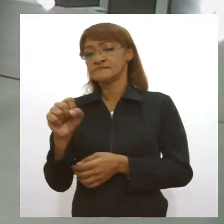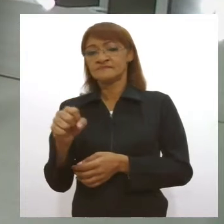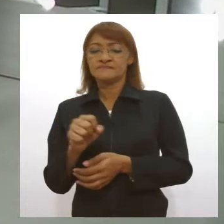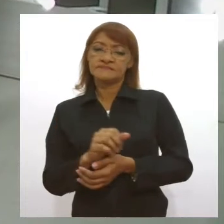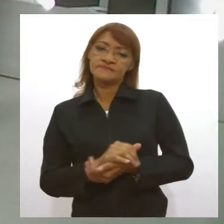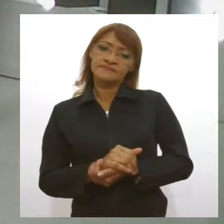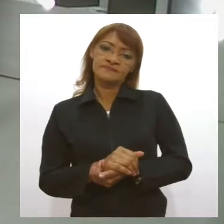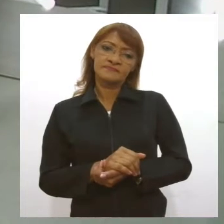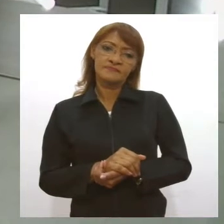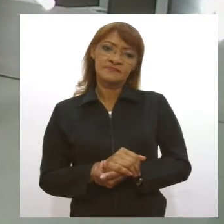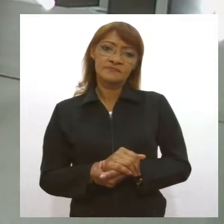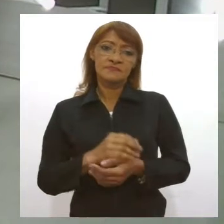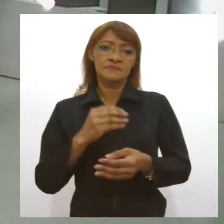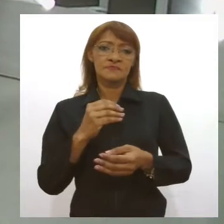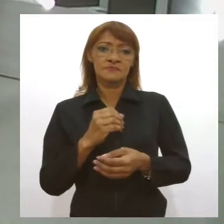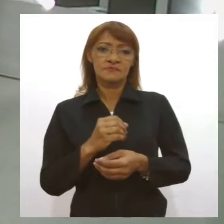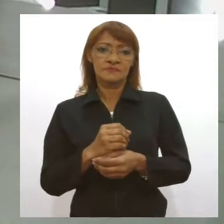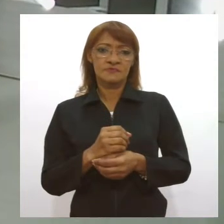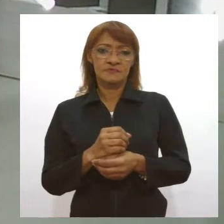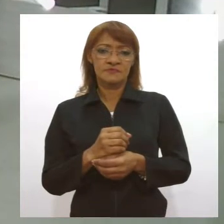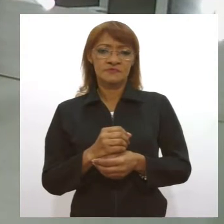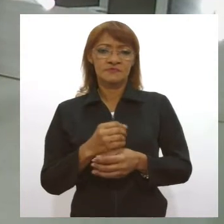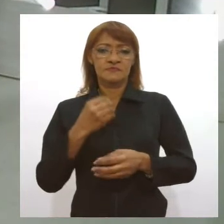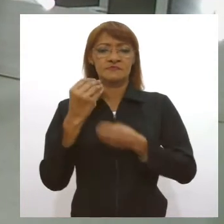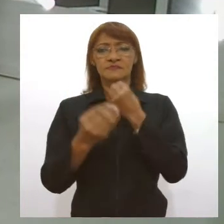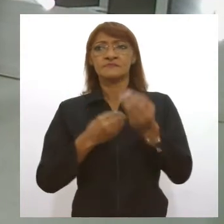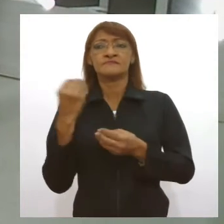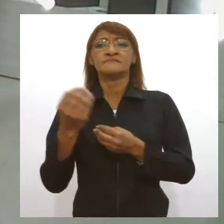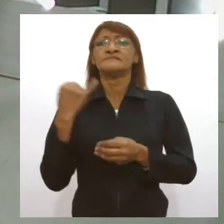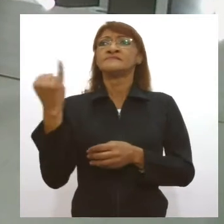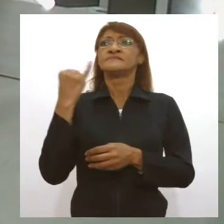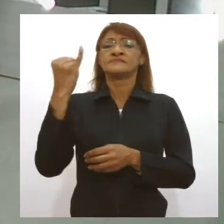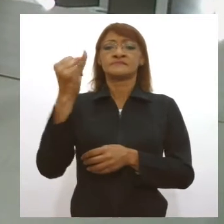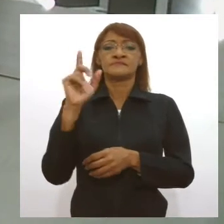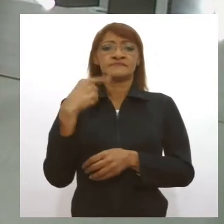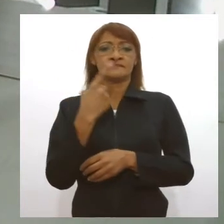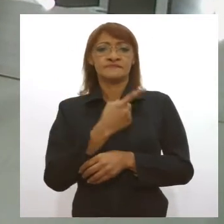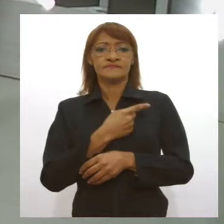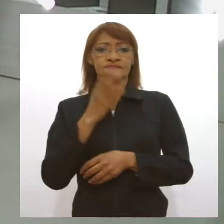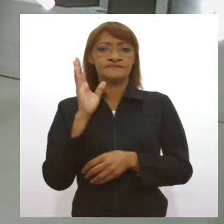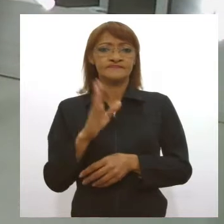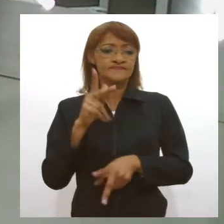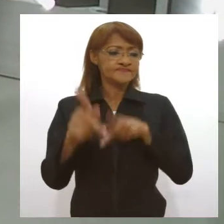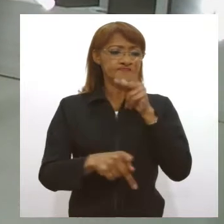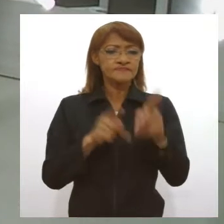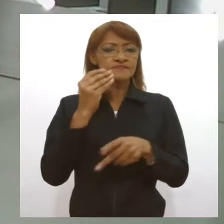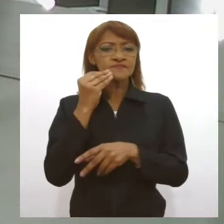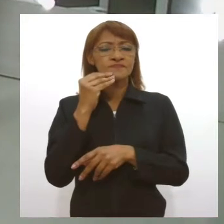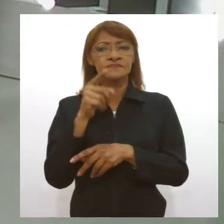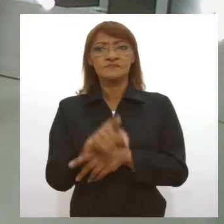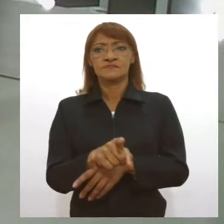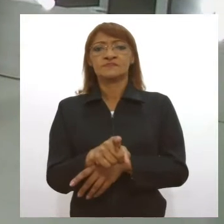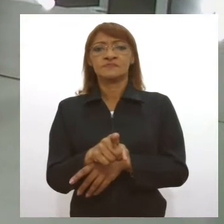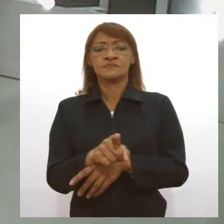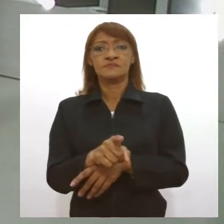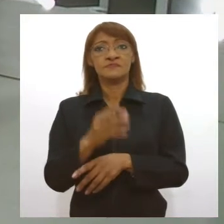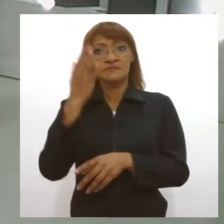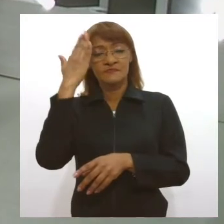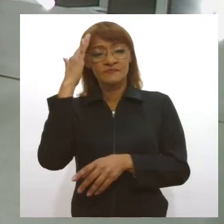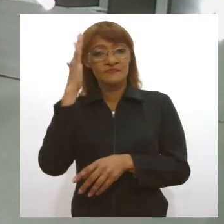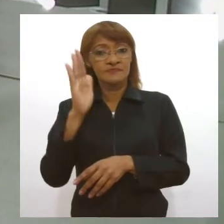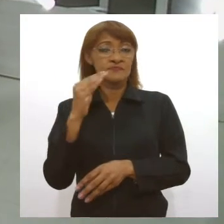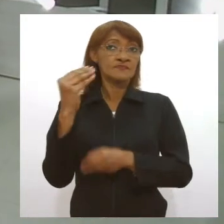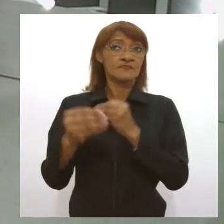testagem, também ela é muito importante. Ela é extrema importância porque quanto mais a gente testa a população, a gente tem um norte de como está a situação.